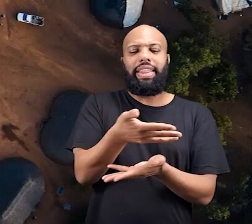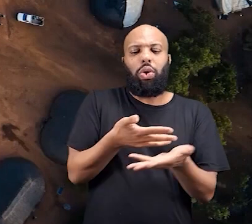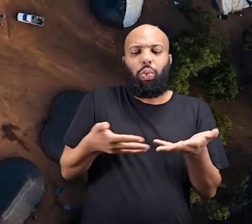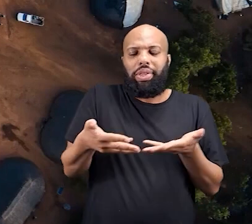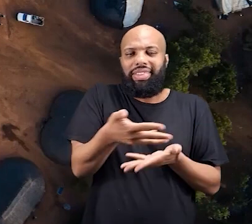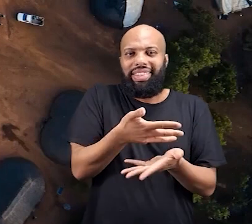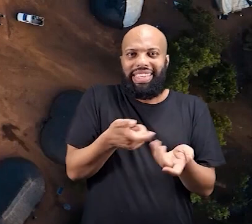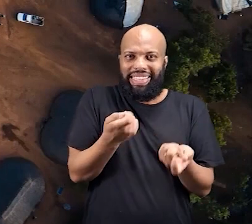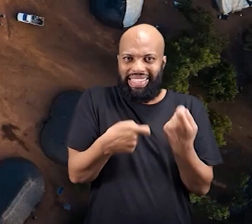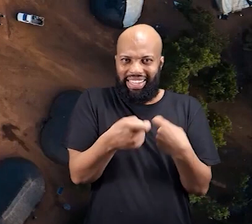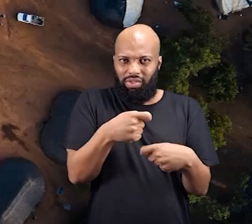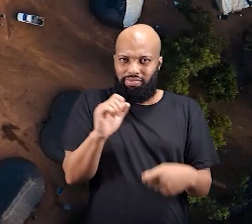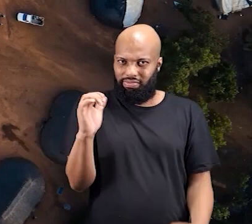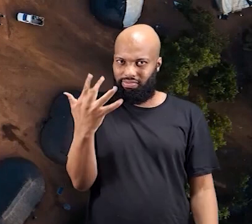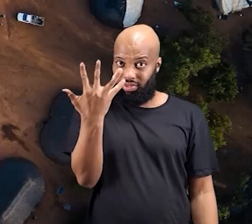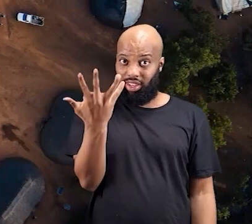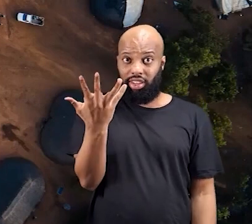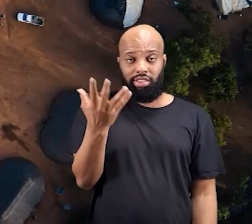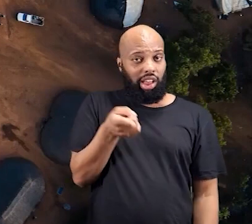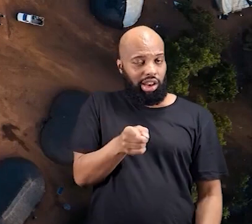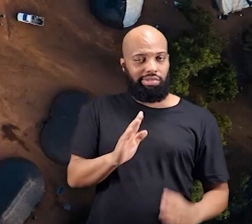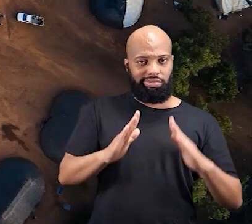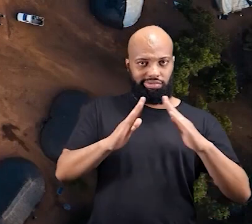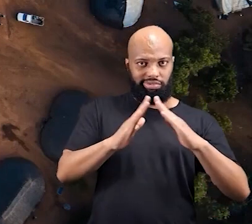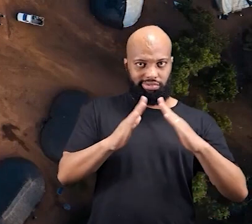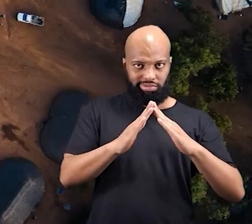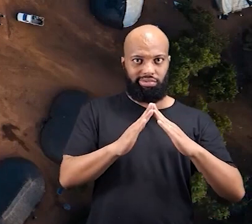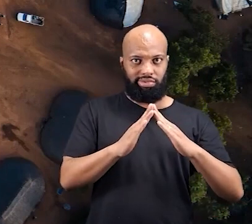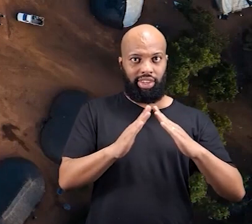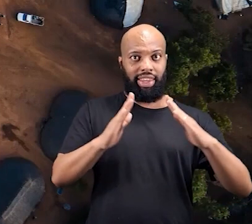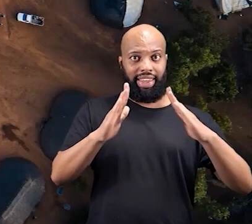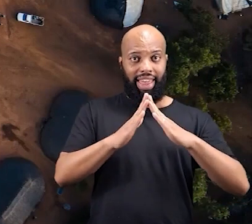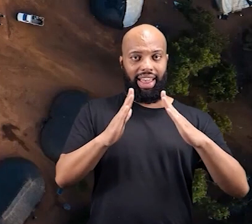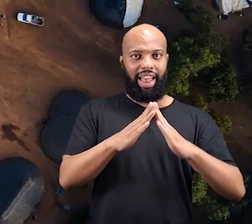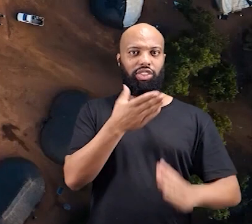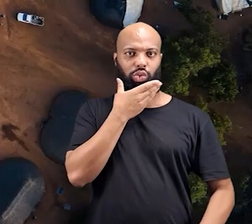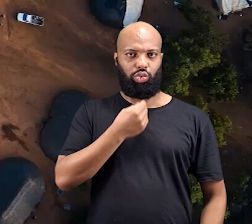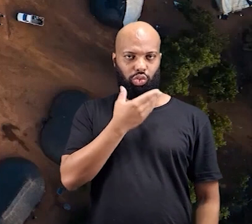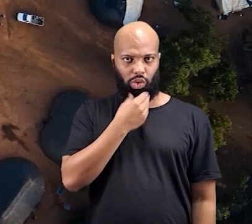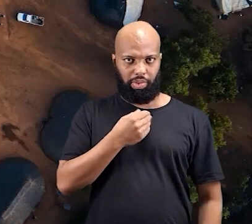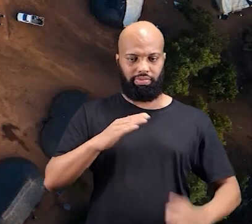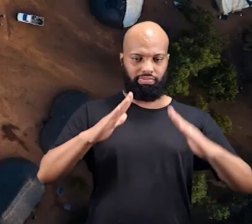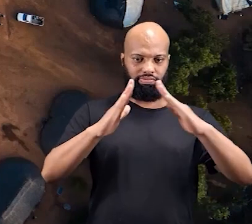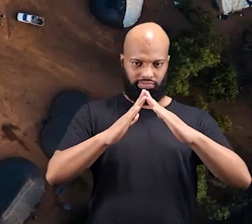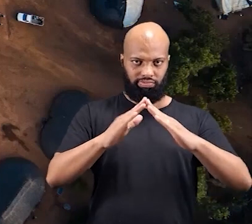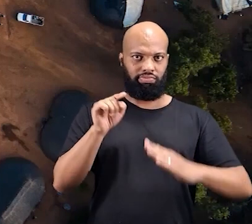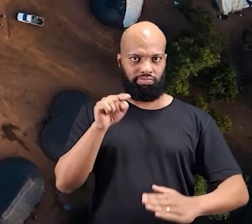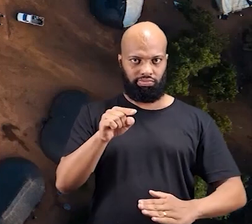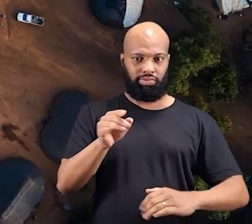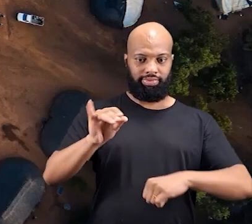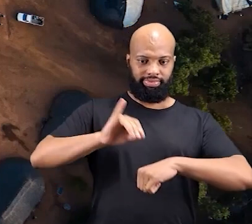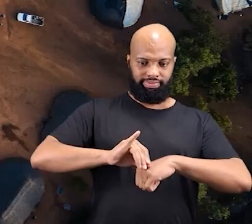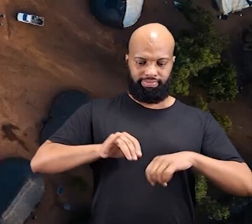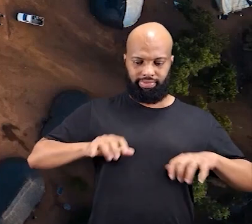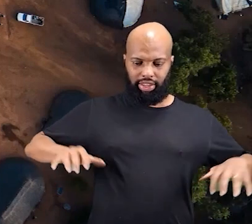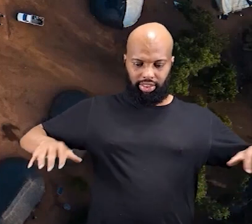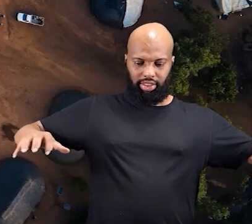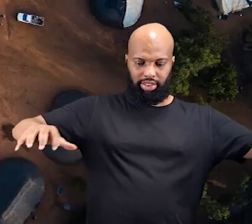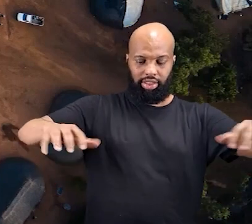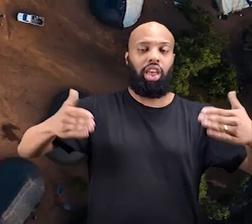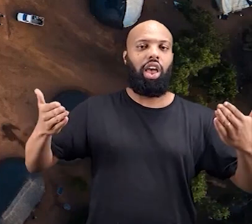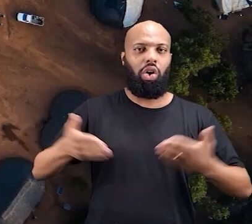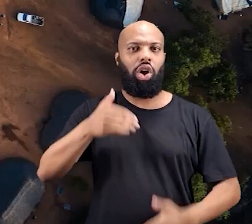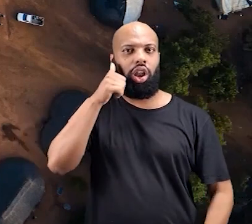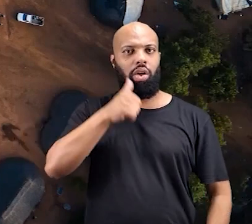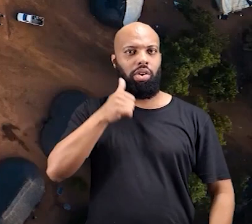negociações. Então, esse lugar é chamado de a casa dos homens, né? Que hoje em